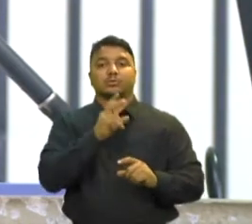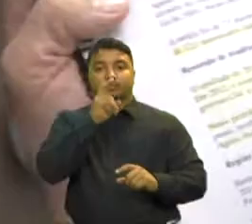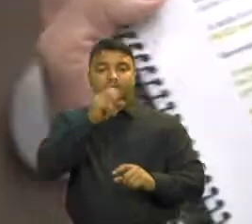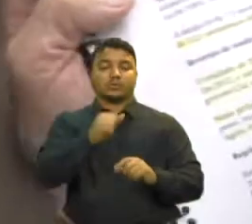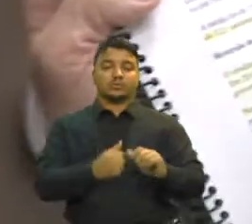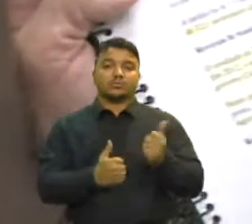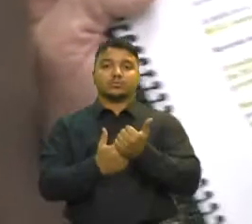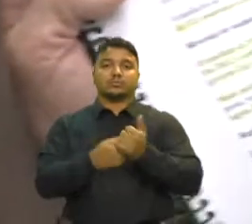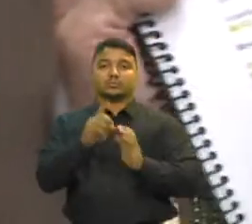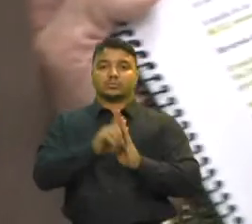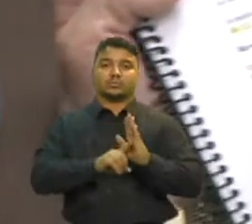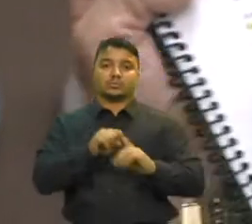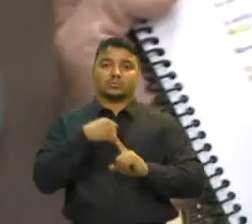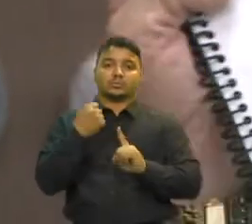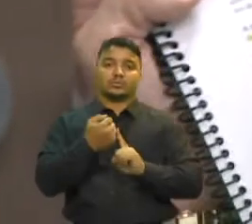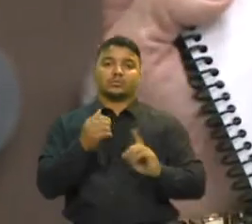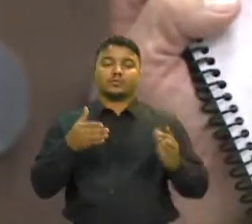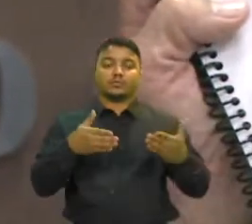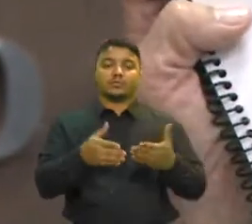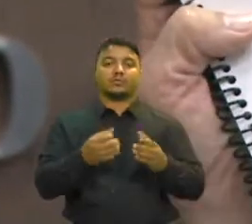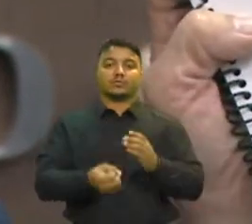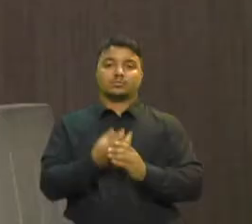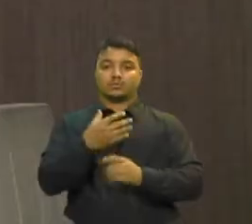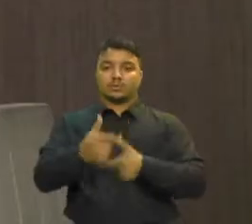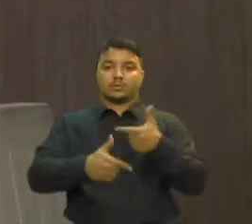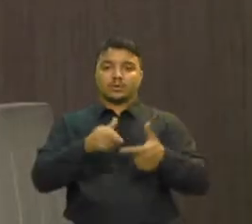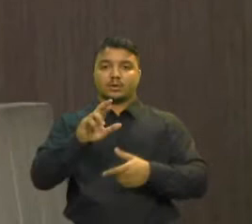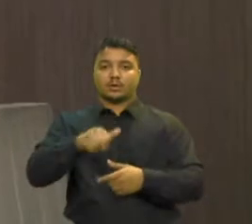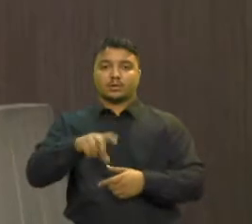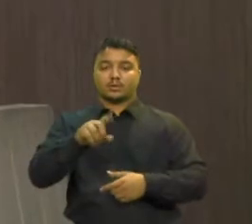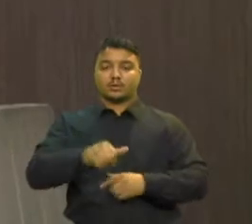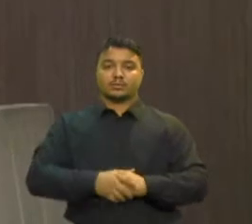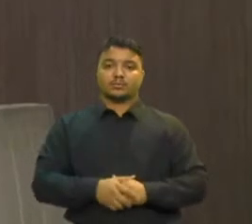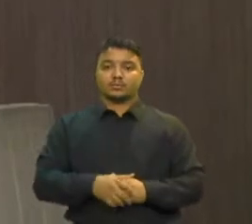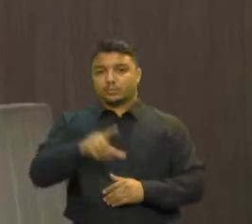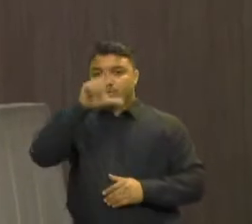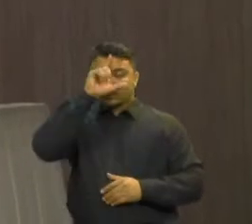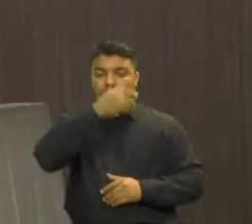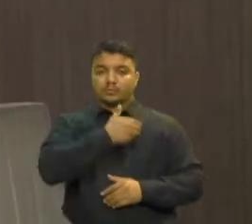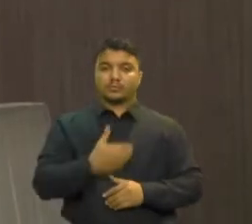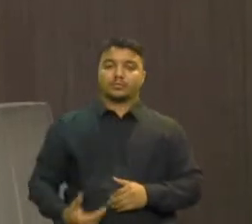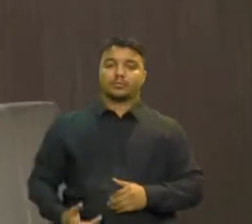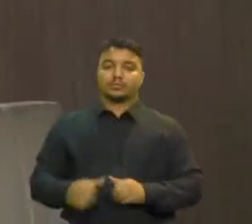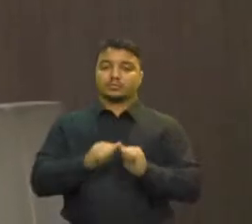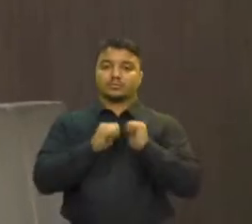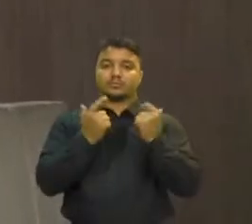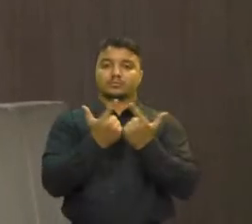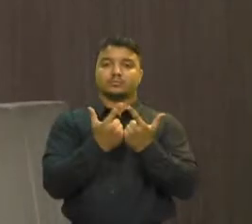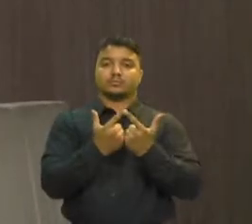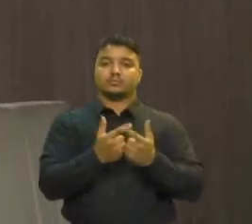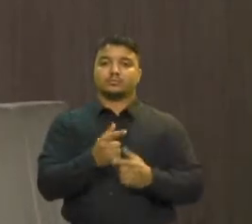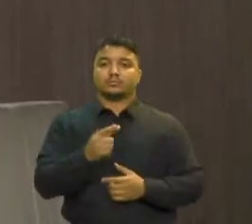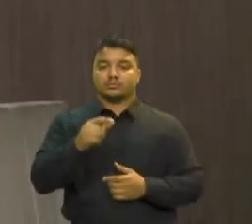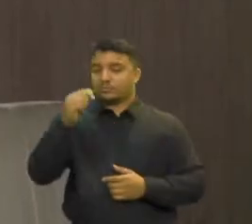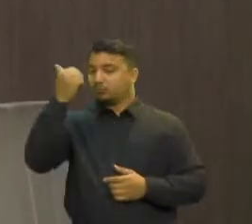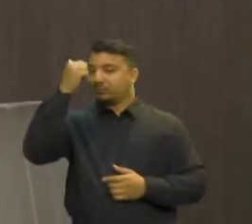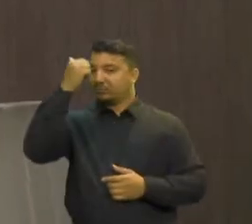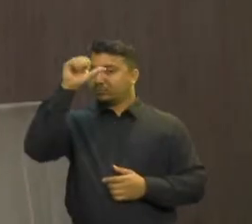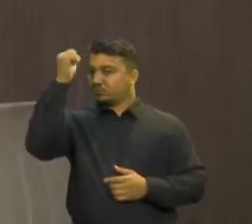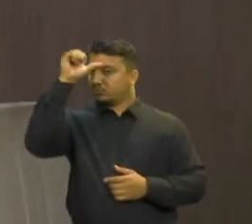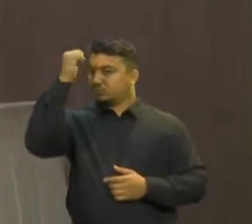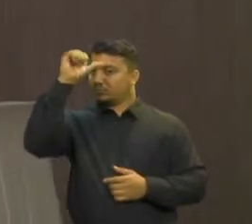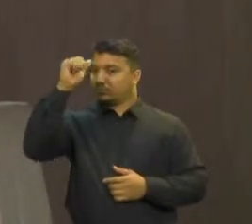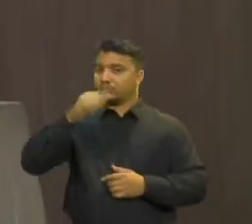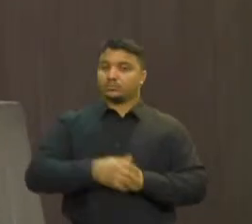públicas voltadas para a geração de trabalho e renda O líder do governo na Assembleia, deputado Júlio César Filho